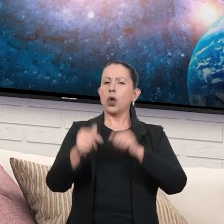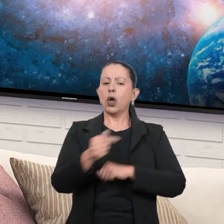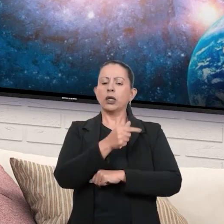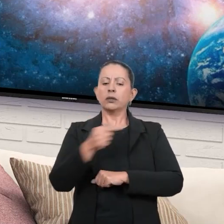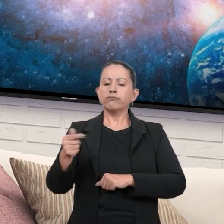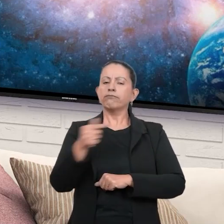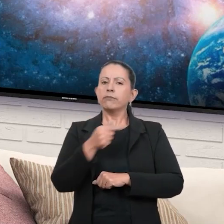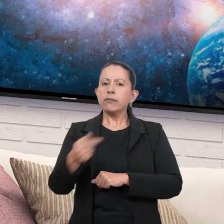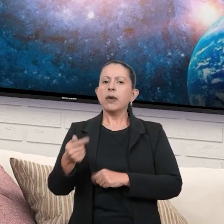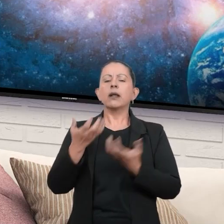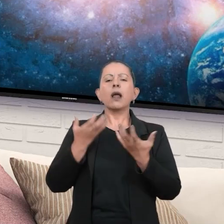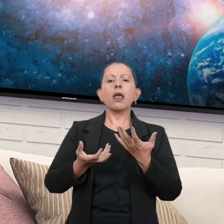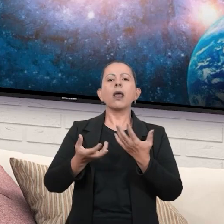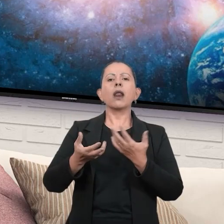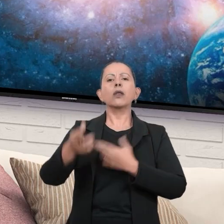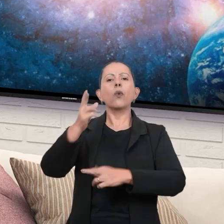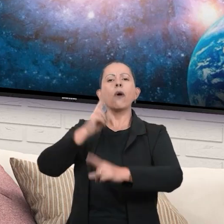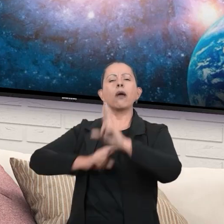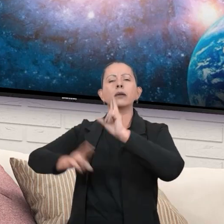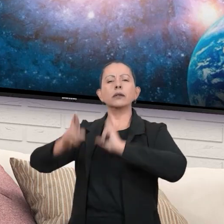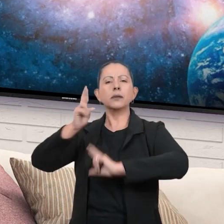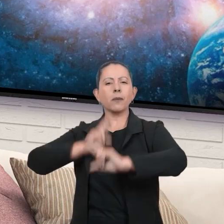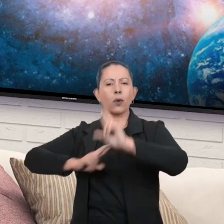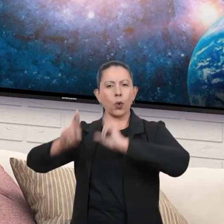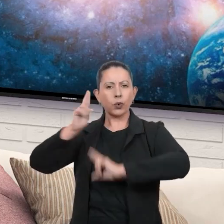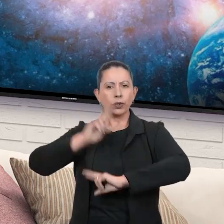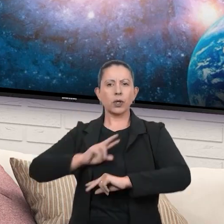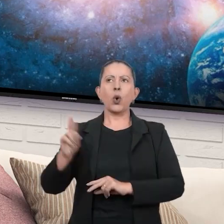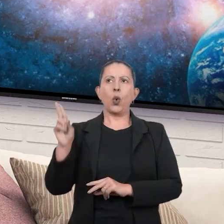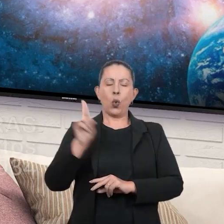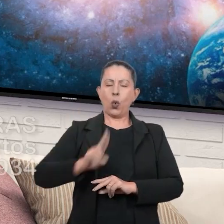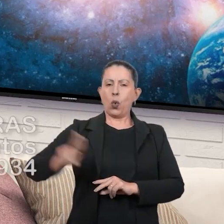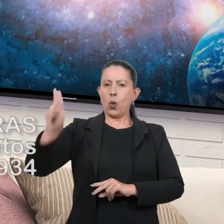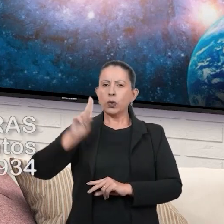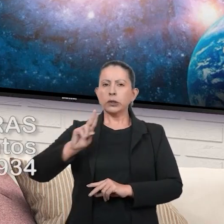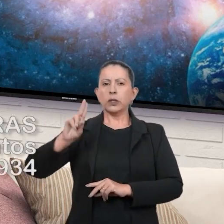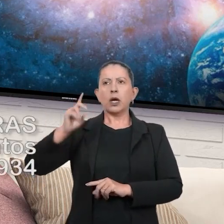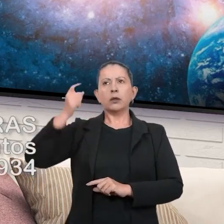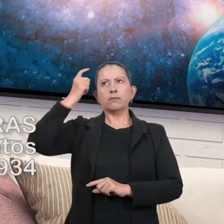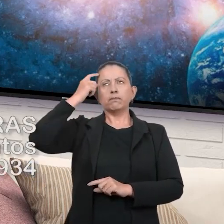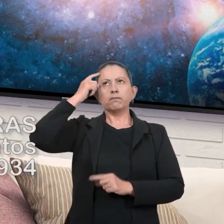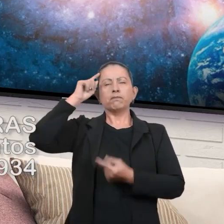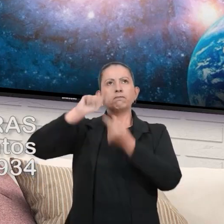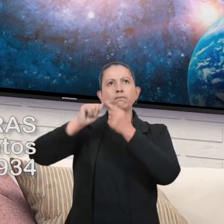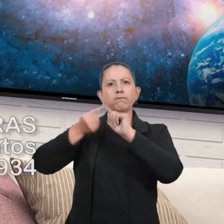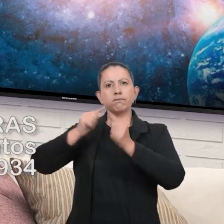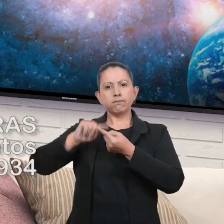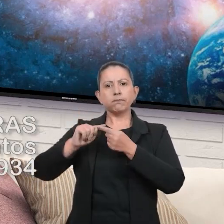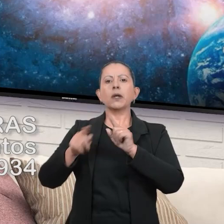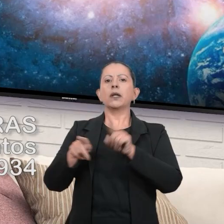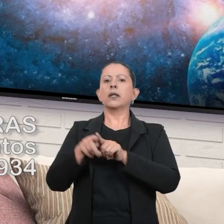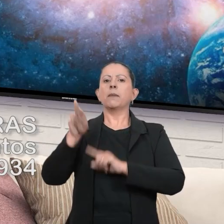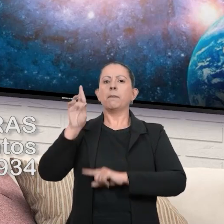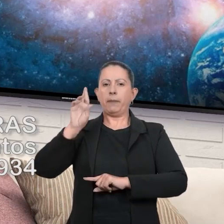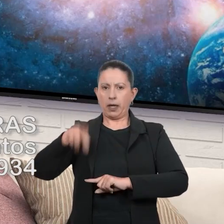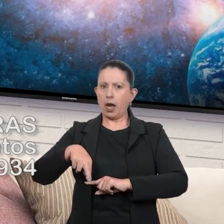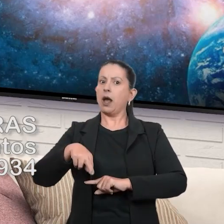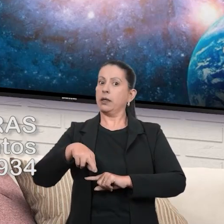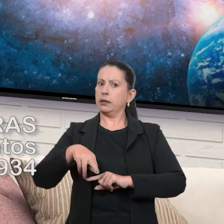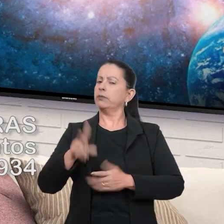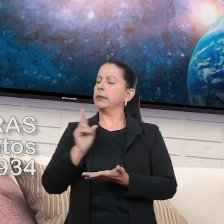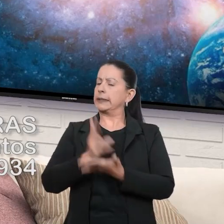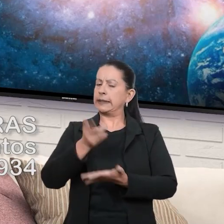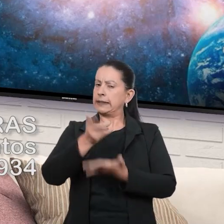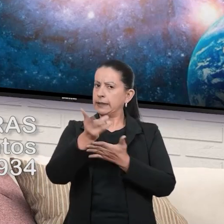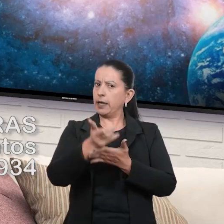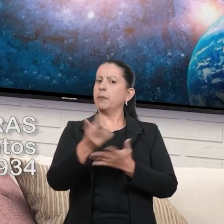semanas em busca de respostas. Usando o raciocínio lógico e o crivo da razão. Sempre.